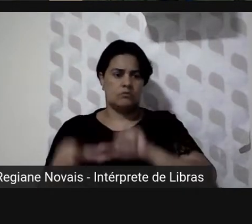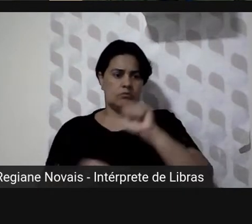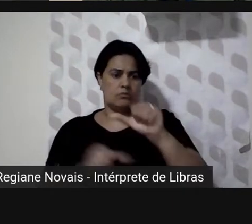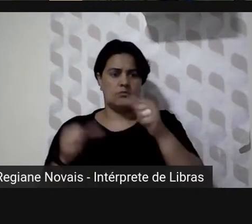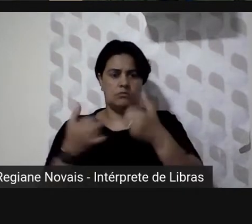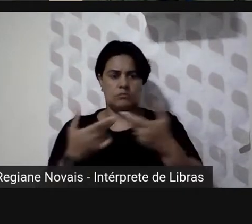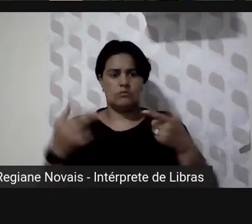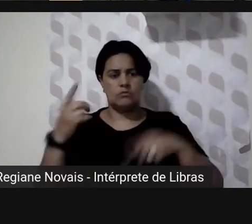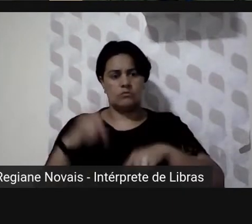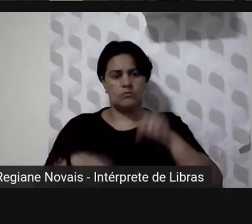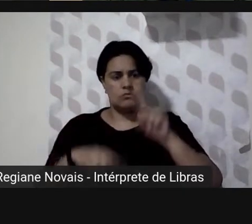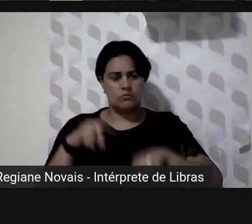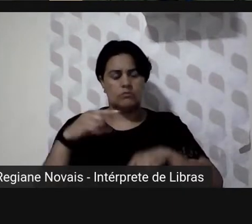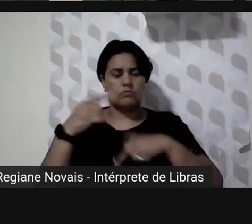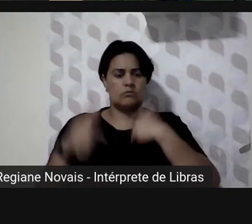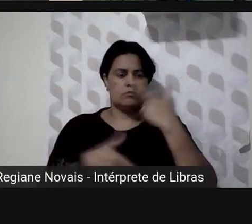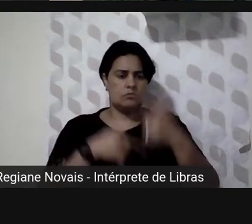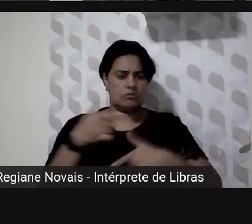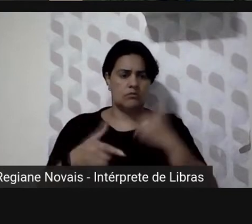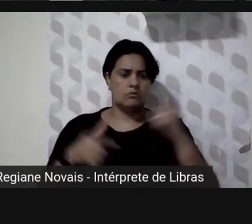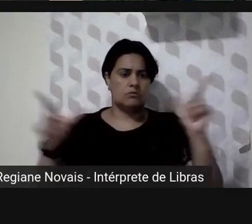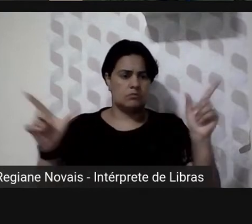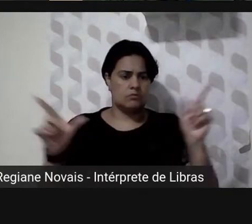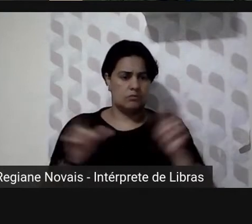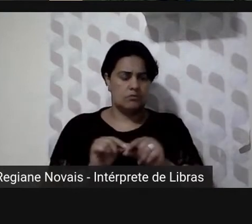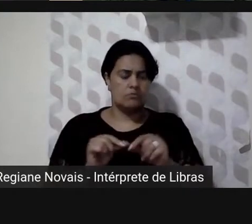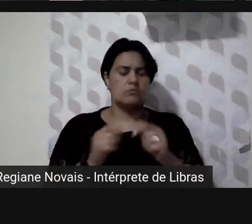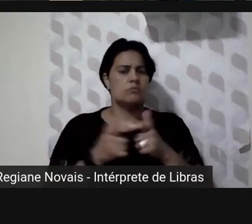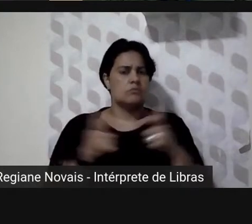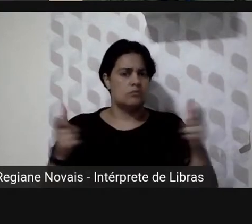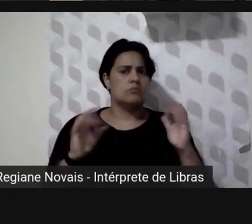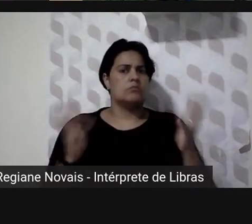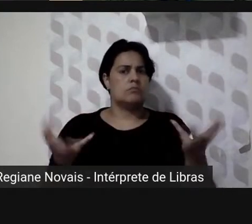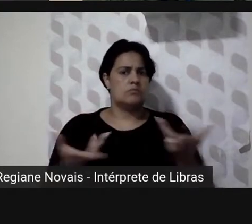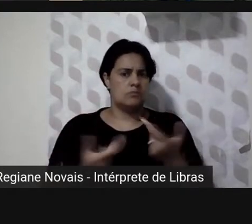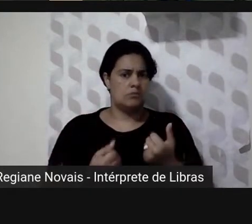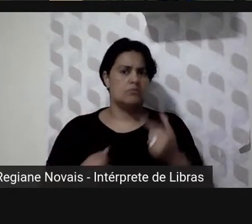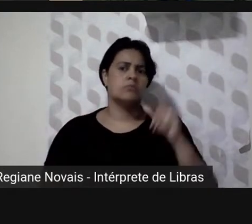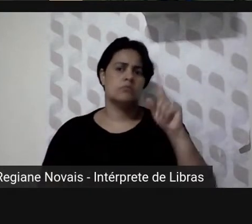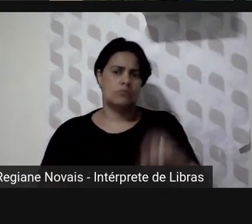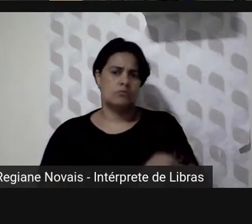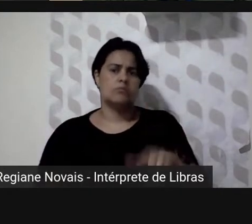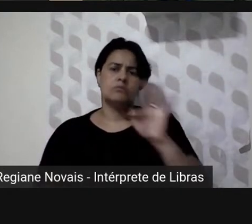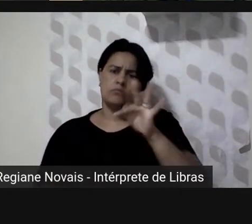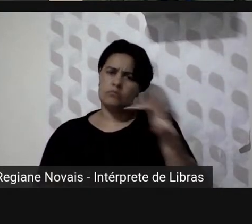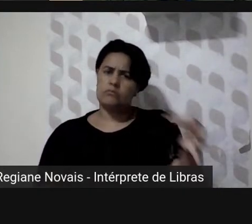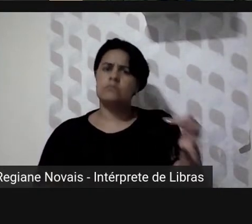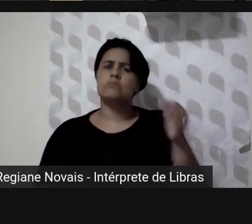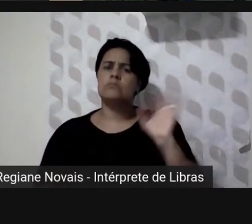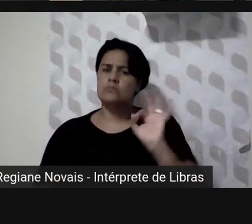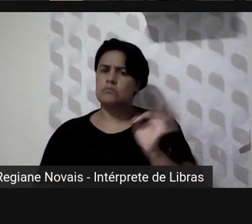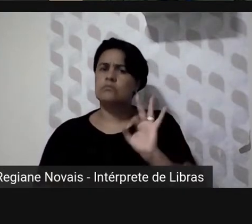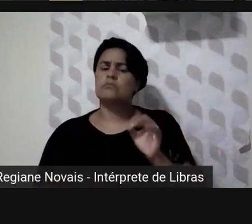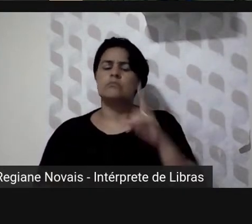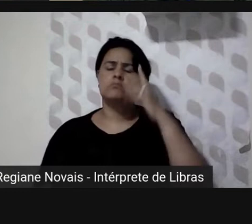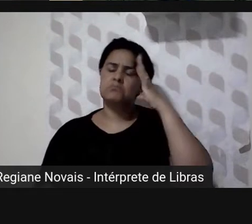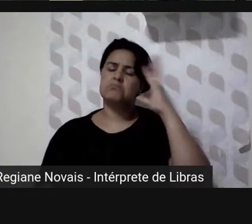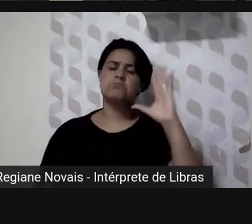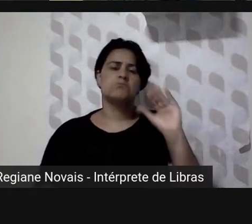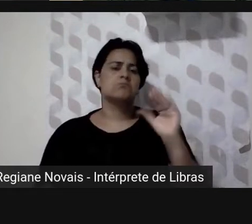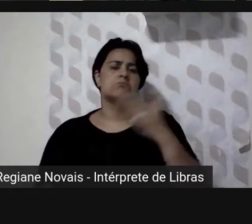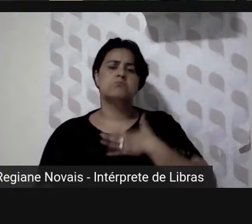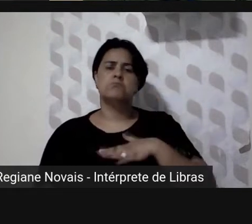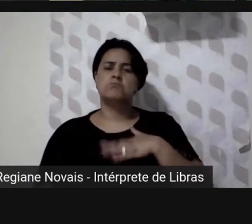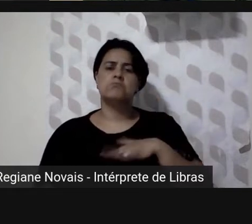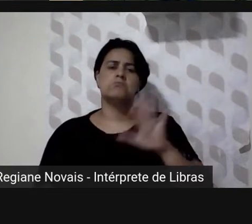serviços menores altamente qualificados especializados isso é muito simples é relativamente tranquilo a câmara ainda